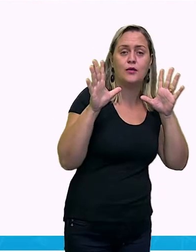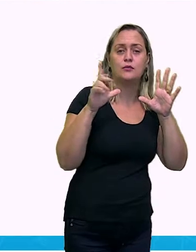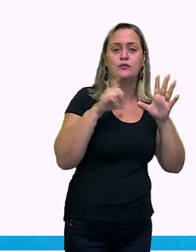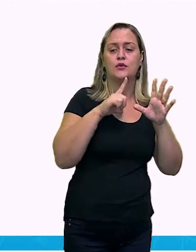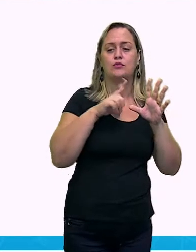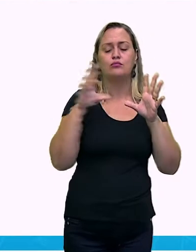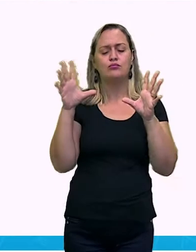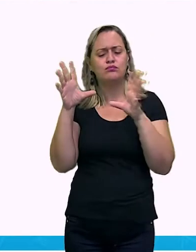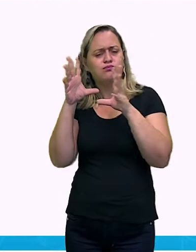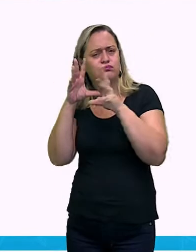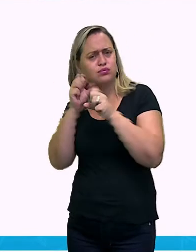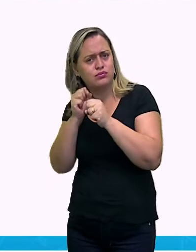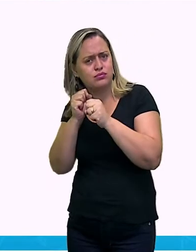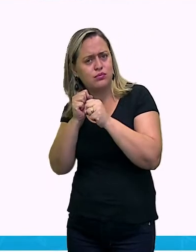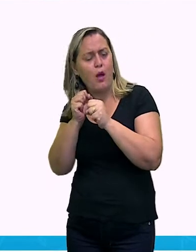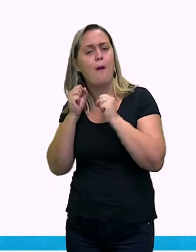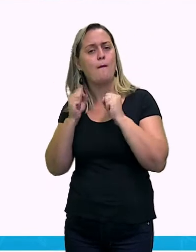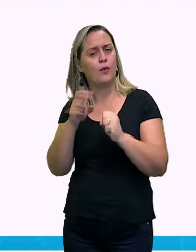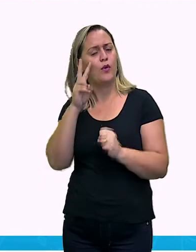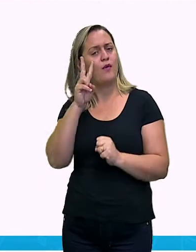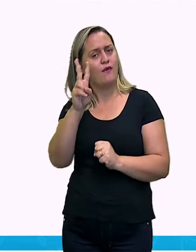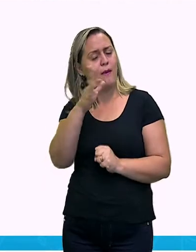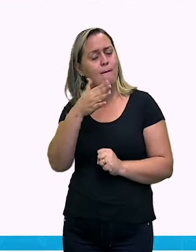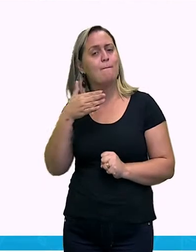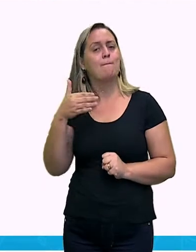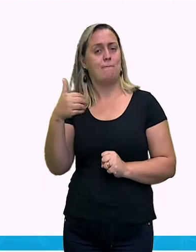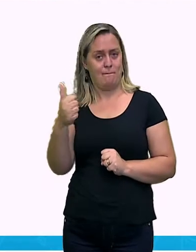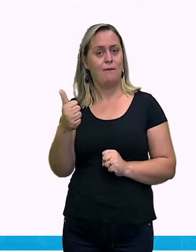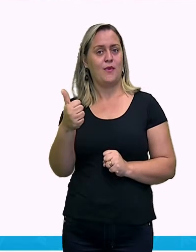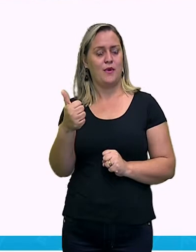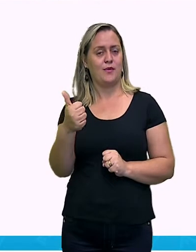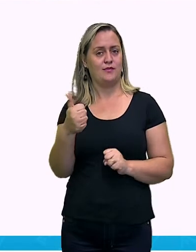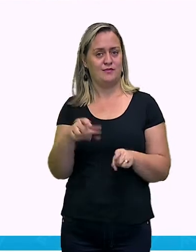ficando em um tom mais escuro.